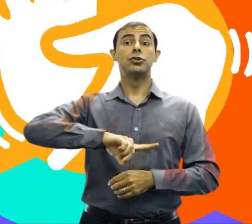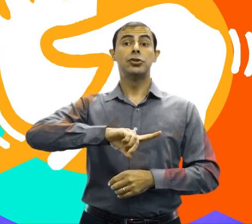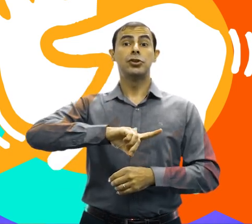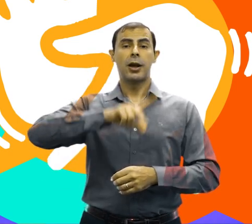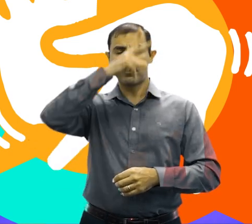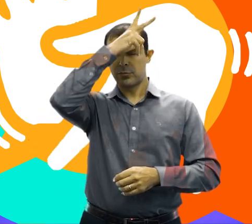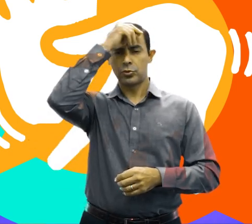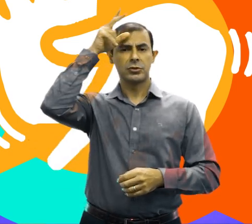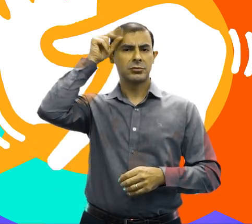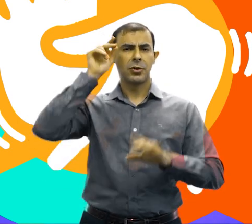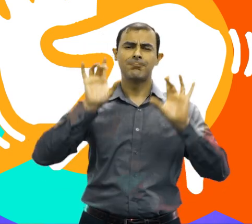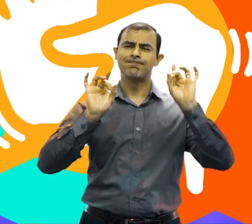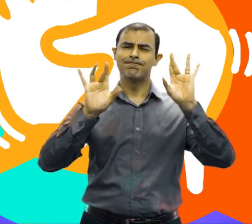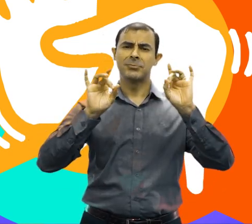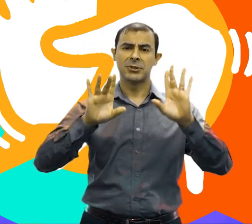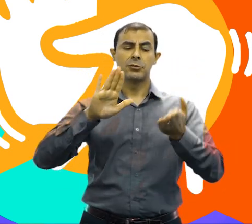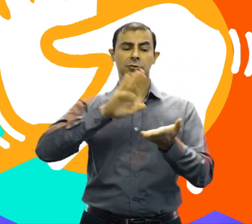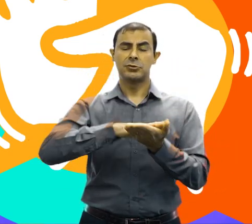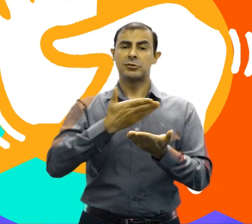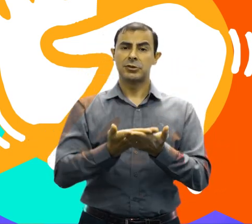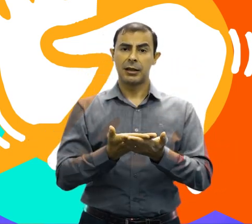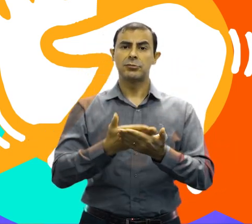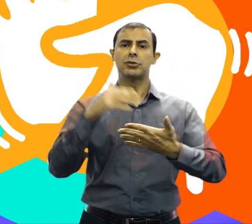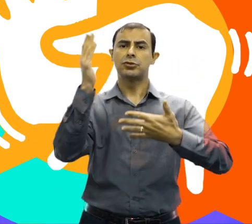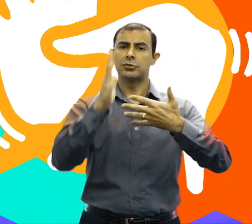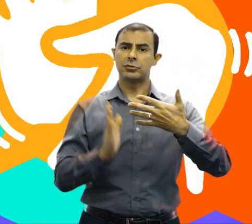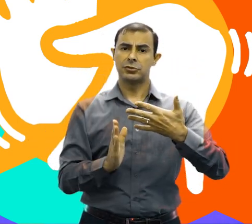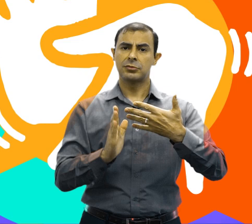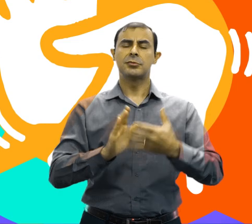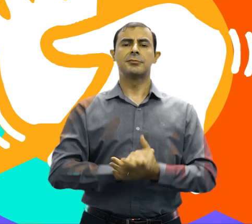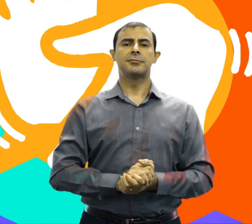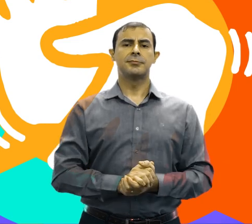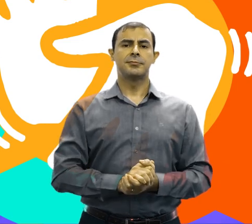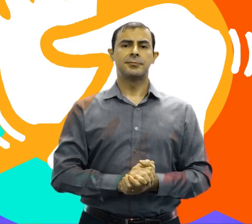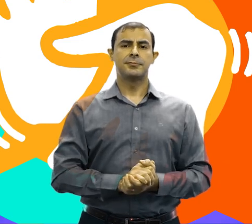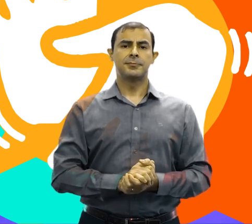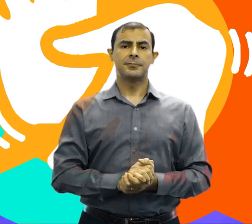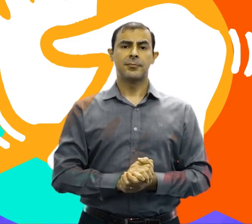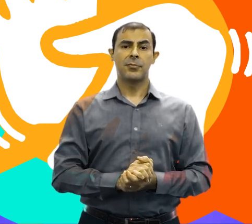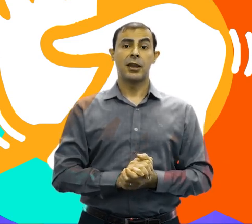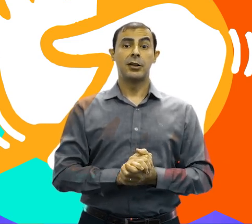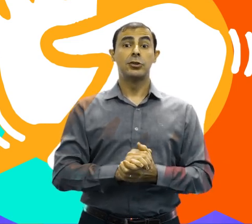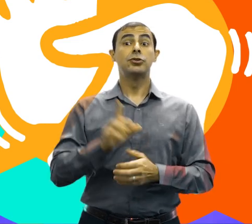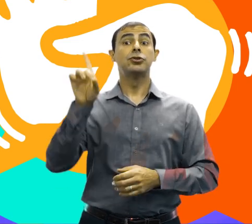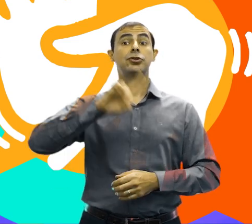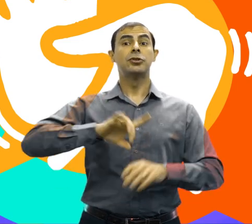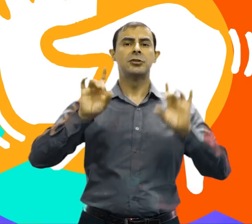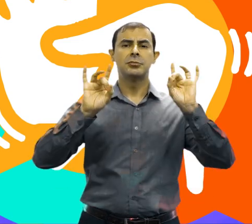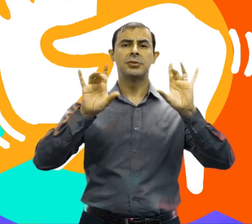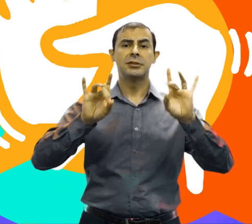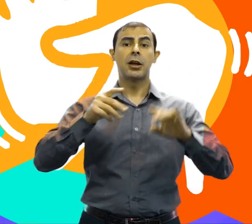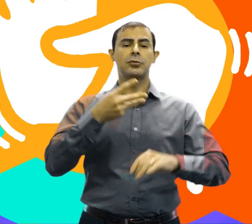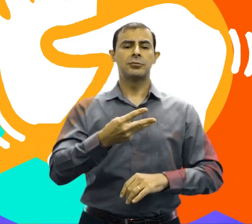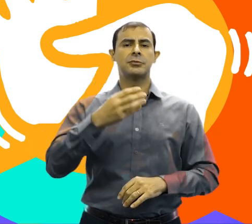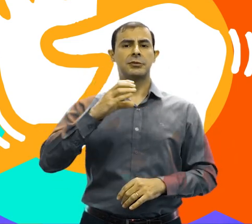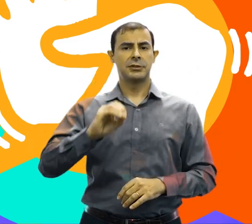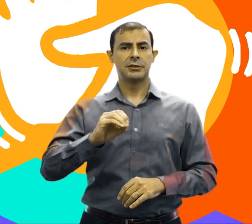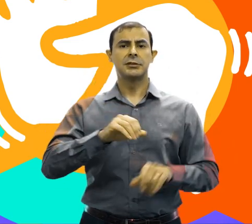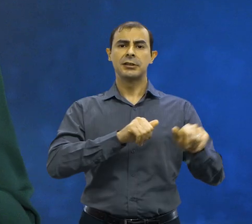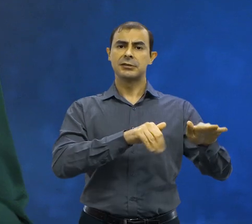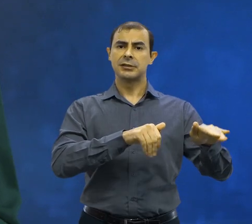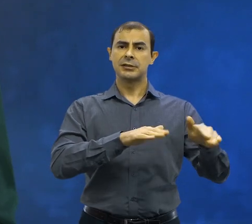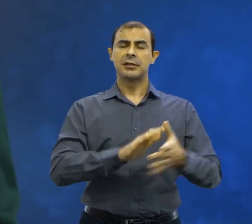Municipal do Tradutor-Intérprete de Língua Brasileira de Sinais, Libras, a ser comemorado em 30 de